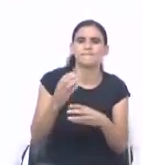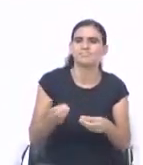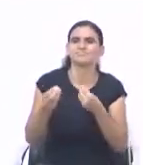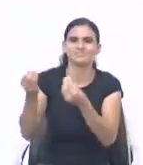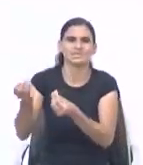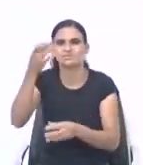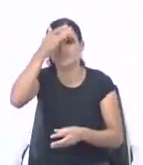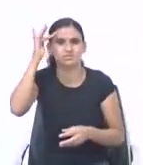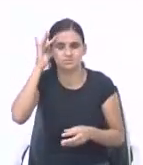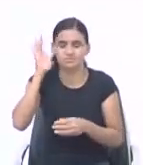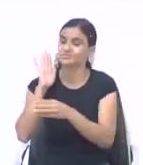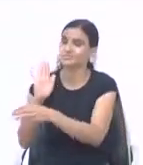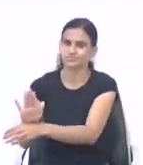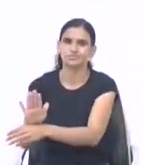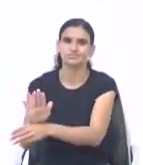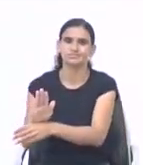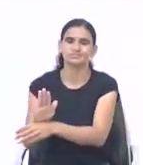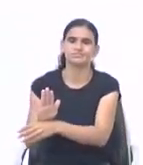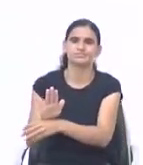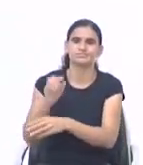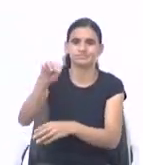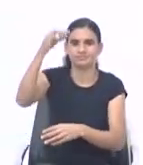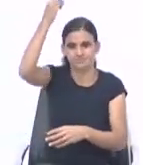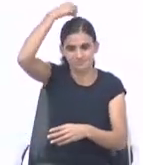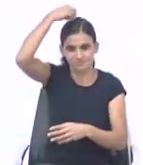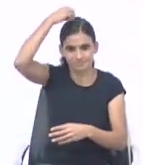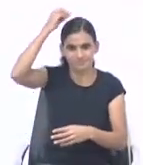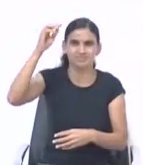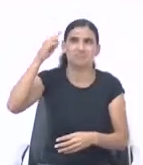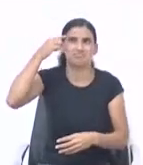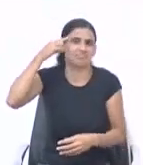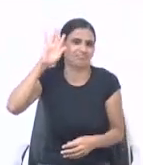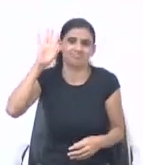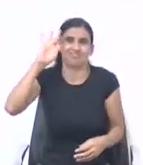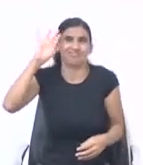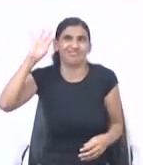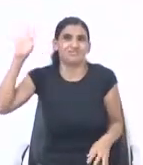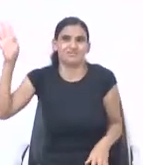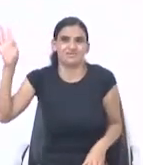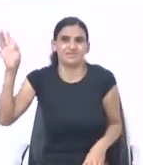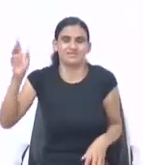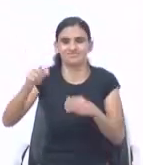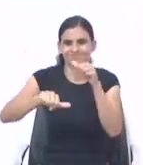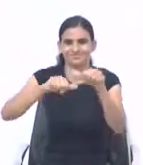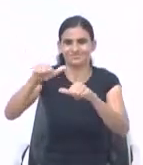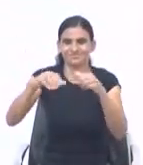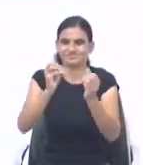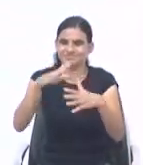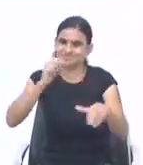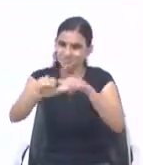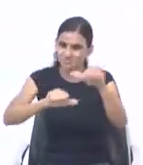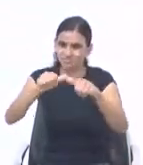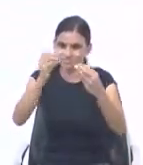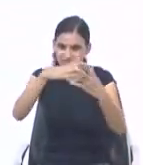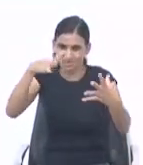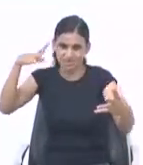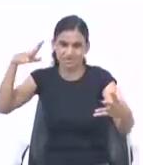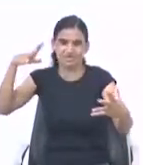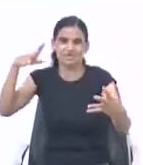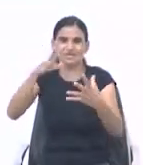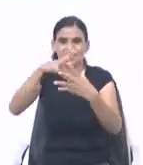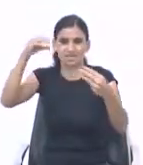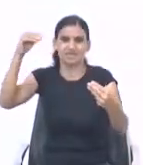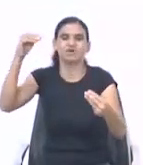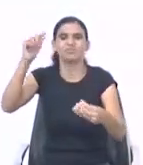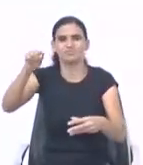você dizima. Você está alcançando um mundo espiritual que você nem imaginou. Transformando o seu dinheiro em almas. E as almas em galardão. E quando chegarmos no céu.